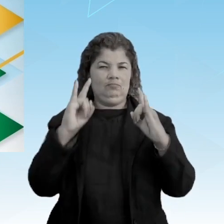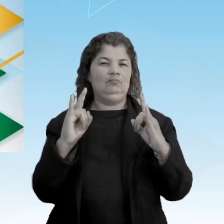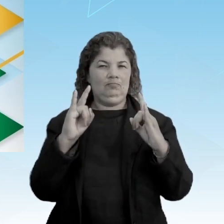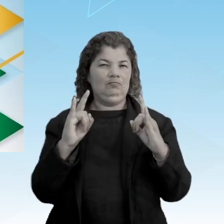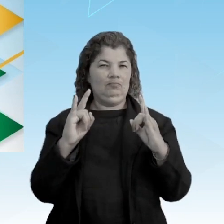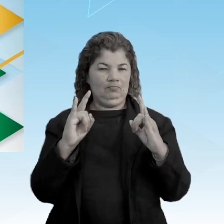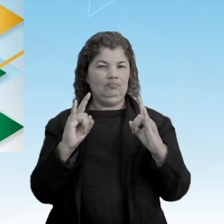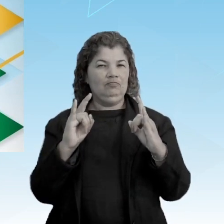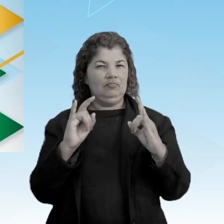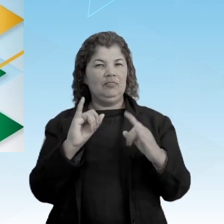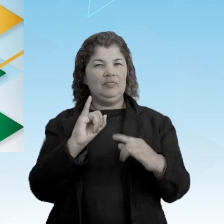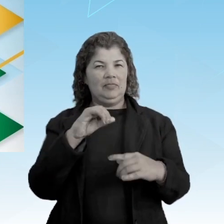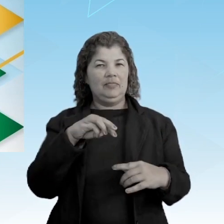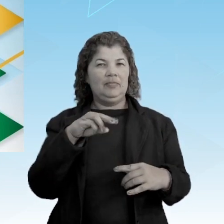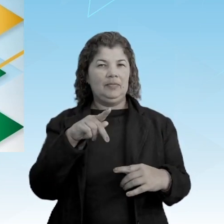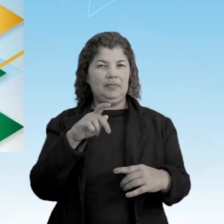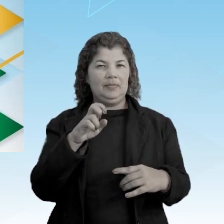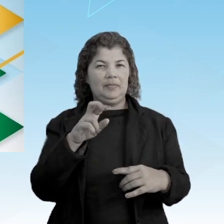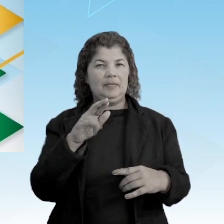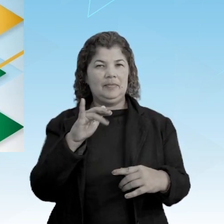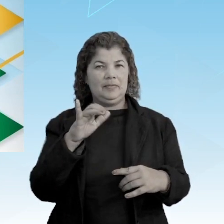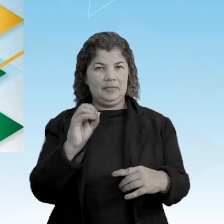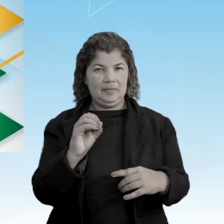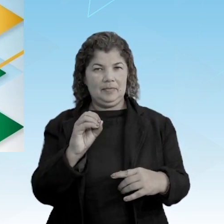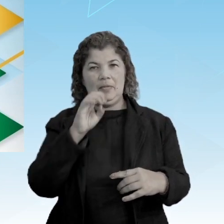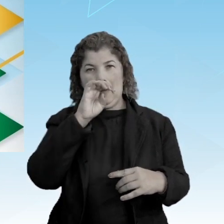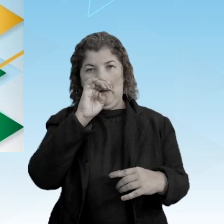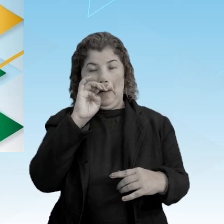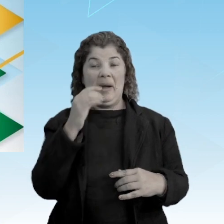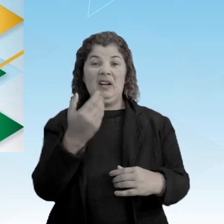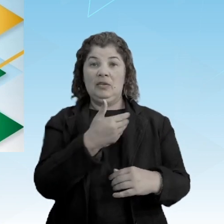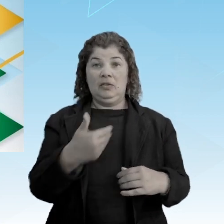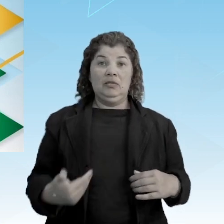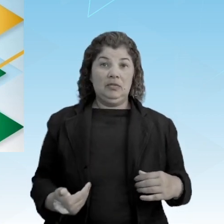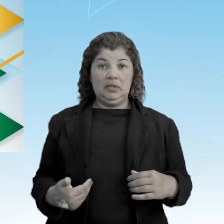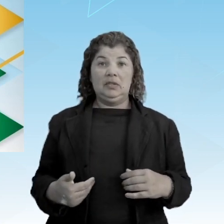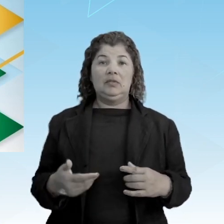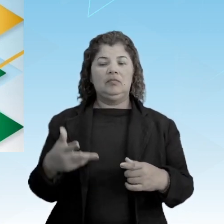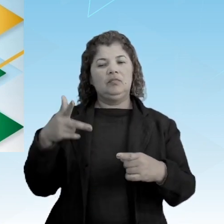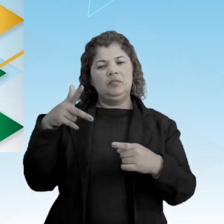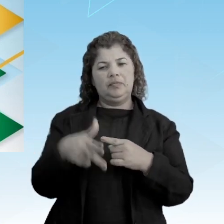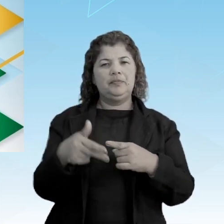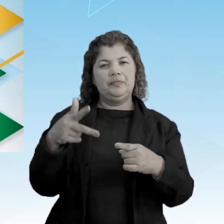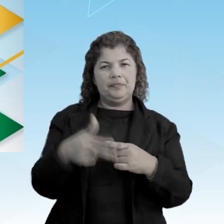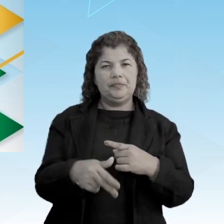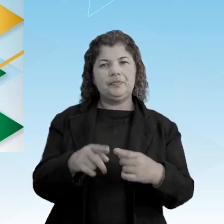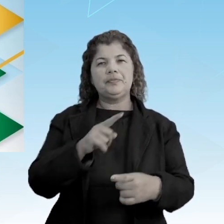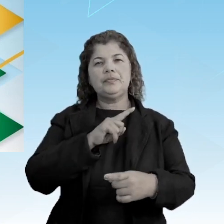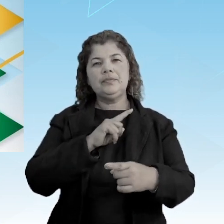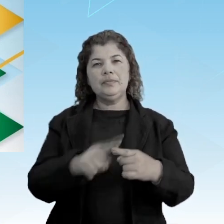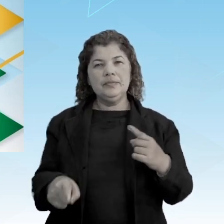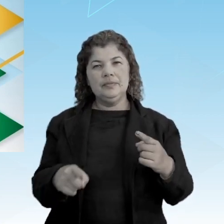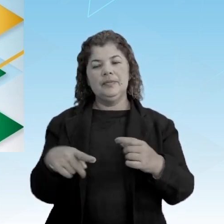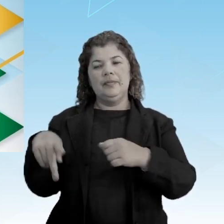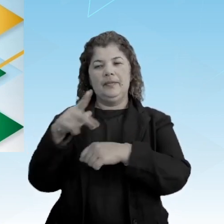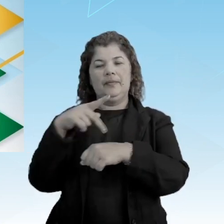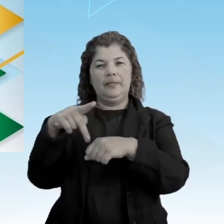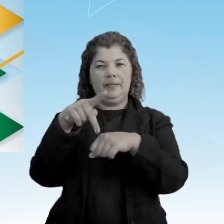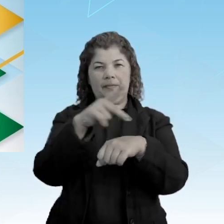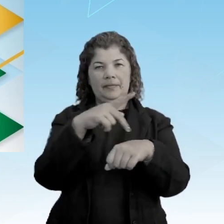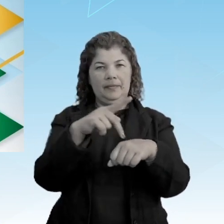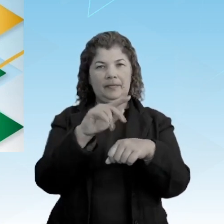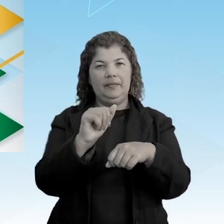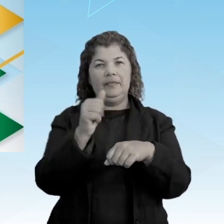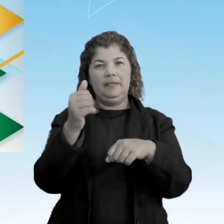durante o seu governo, ele decretou um bloqueio continental, proibindo os países europeus